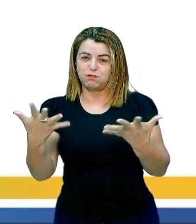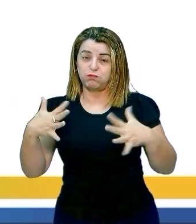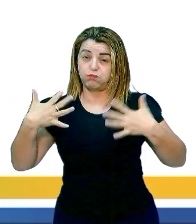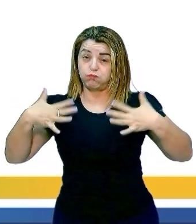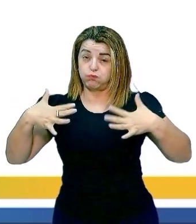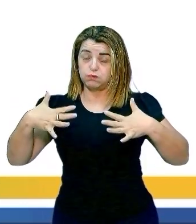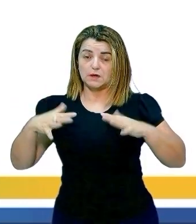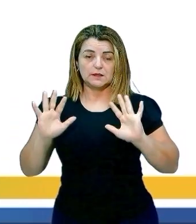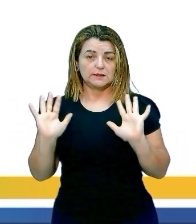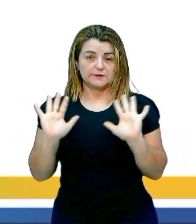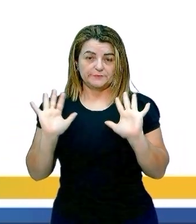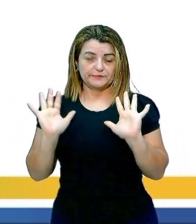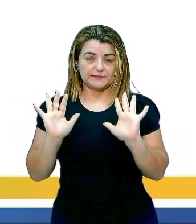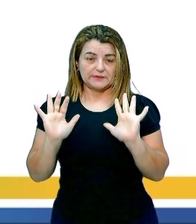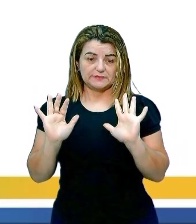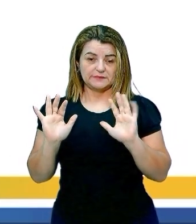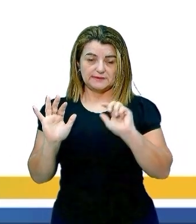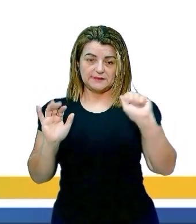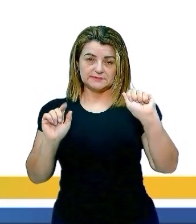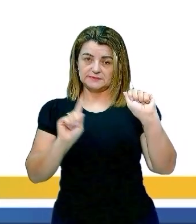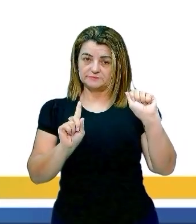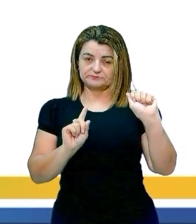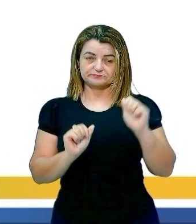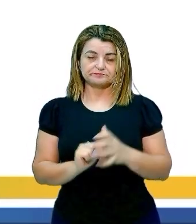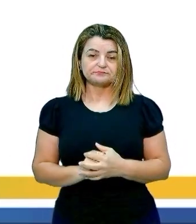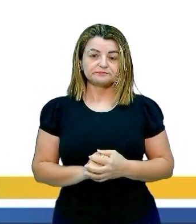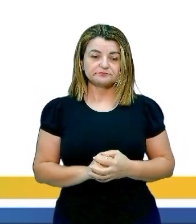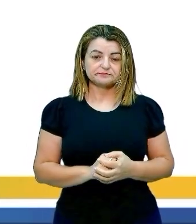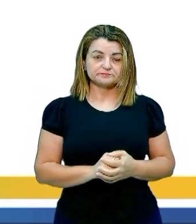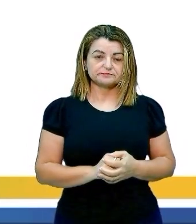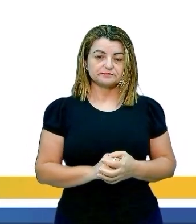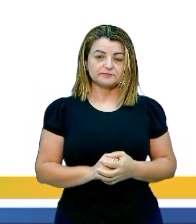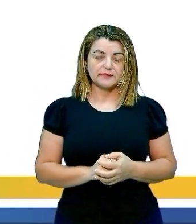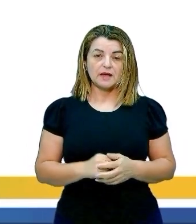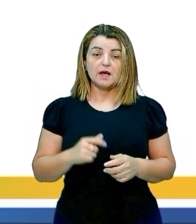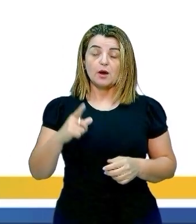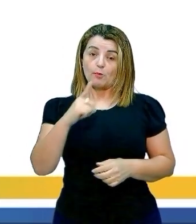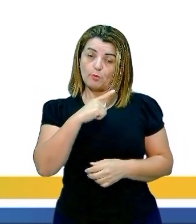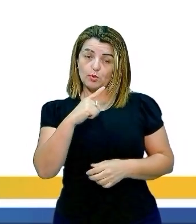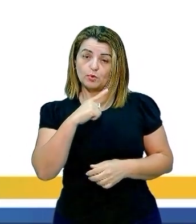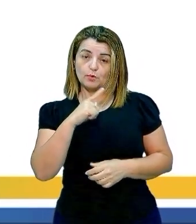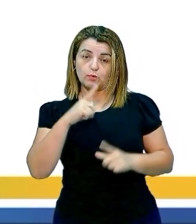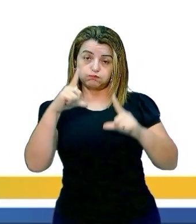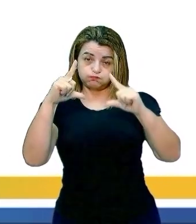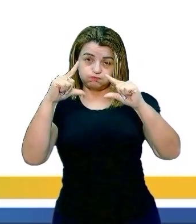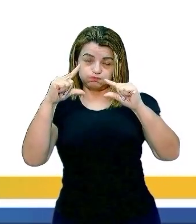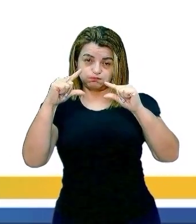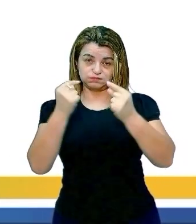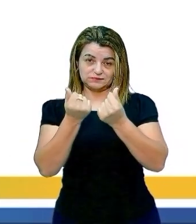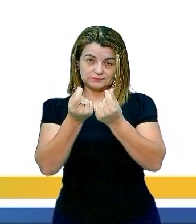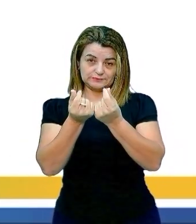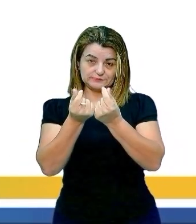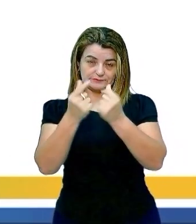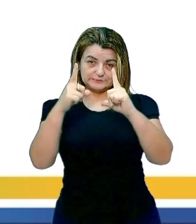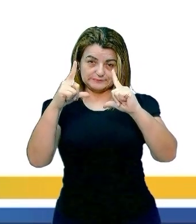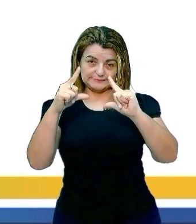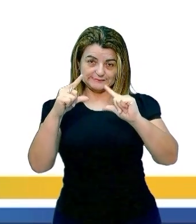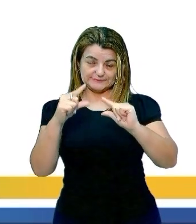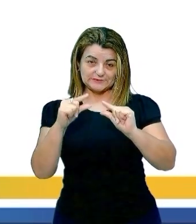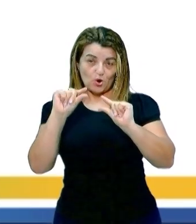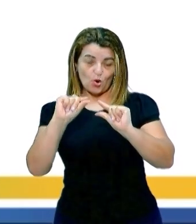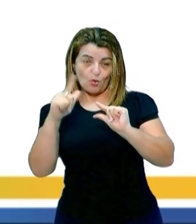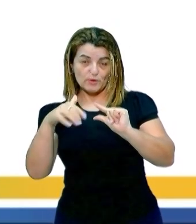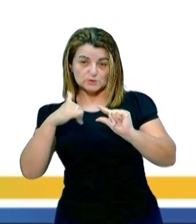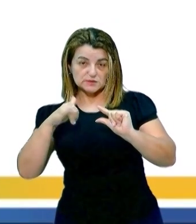gases do efeito estufa. Esquece a letra A. Por possuírem menor custo e demandarem menos